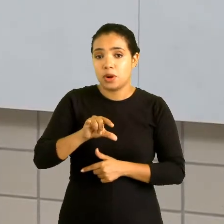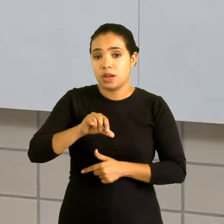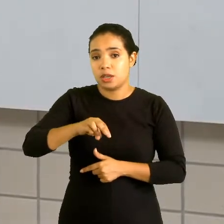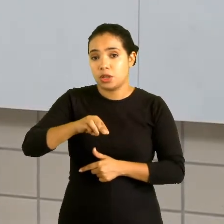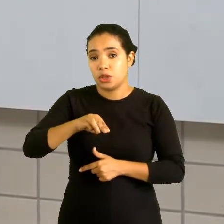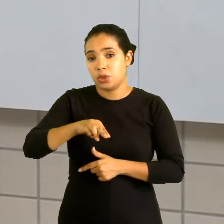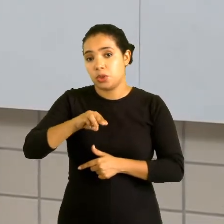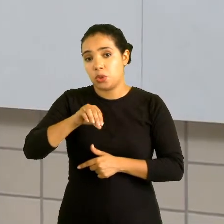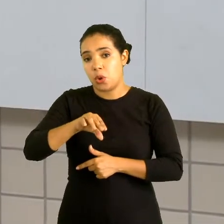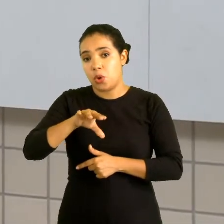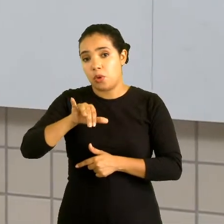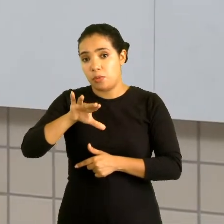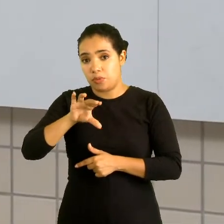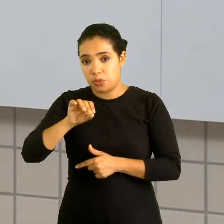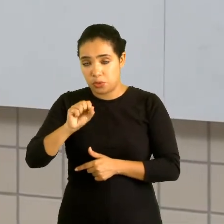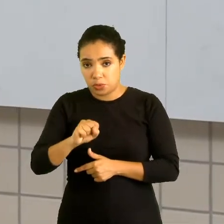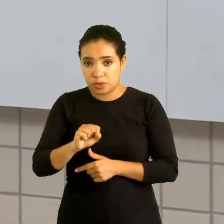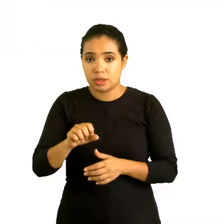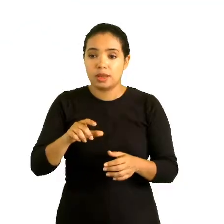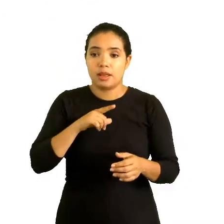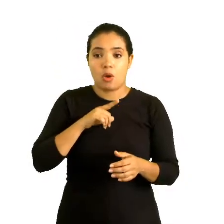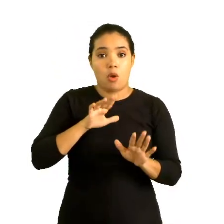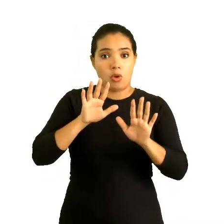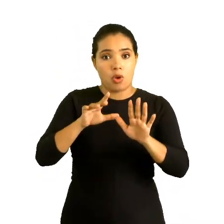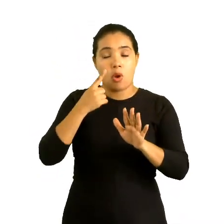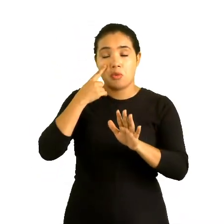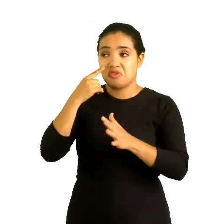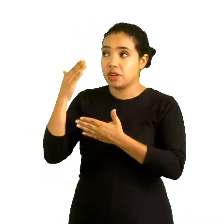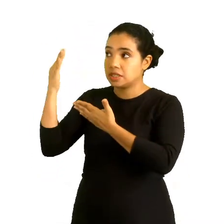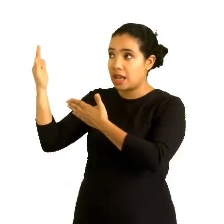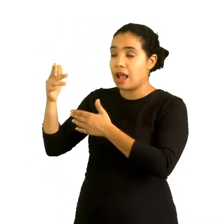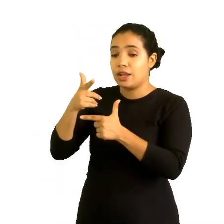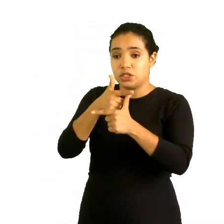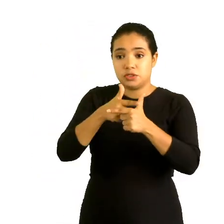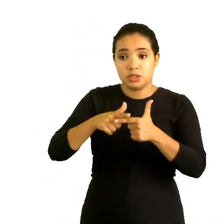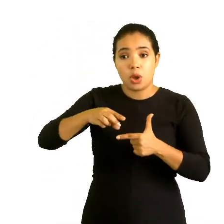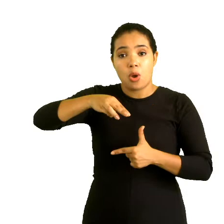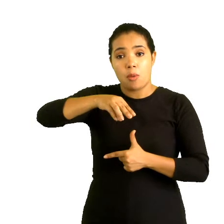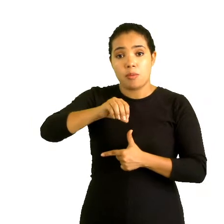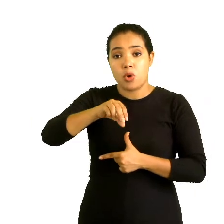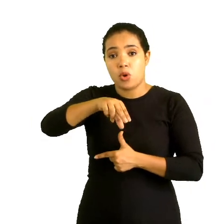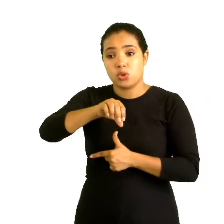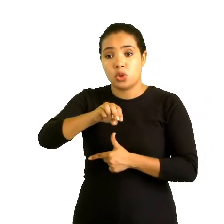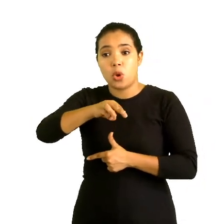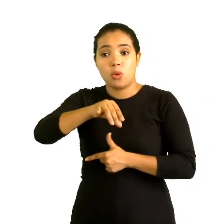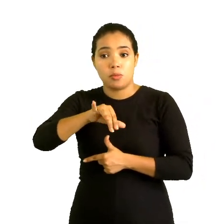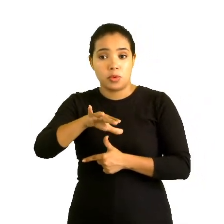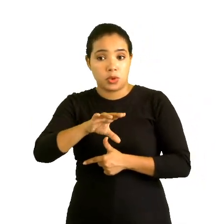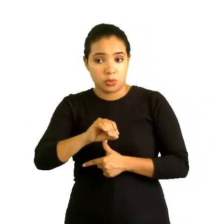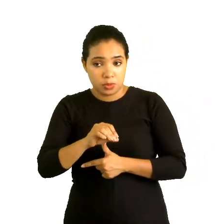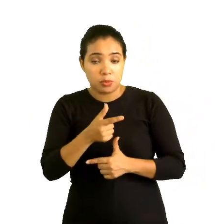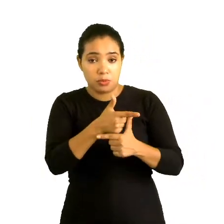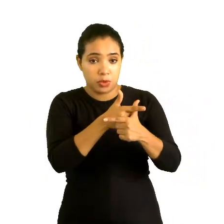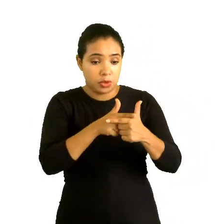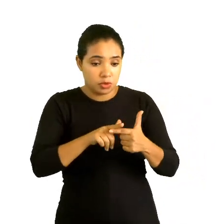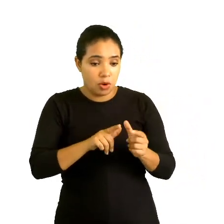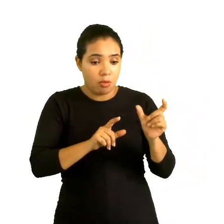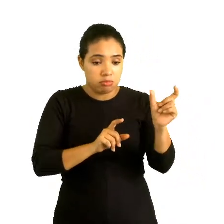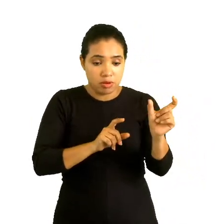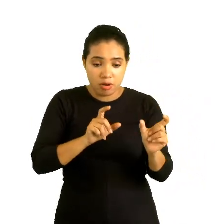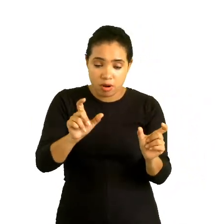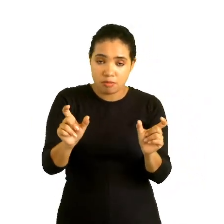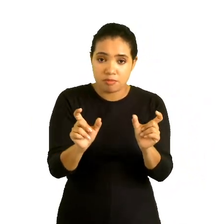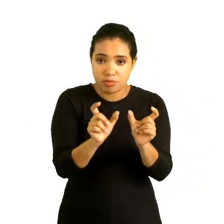ainda a gente tem o seguinte. Divisão de monômios. O a gente tem aí? Para dividir um monômio por outro,